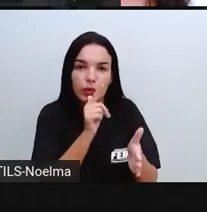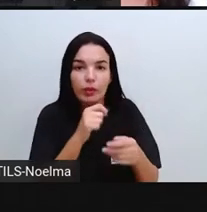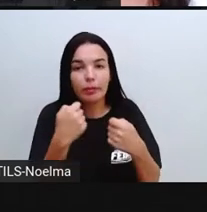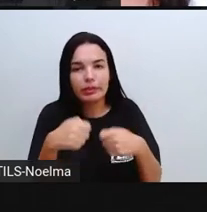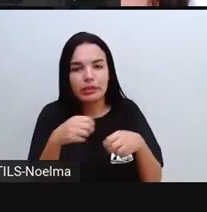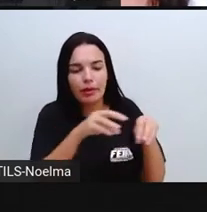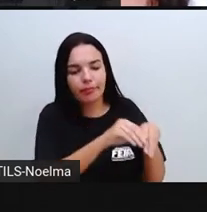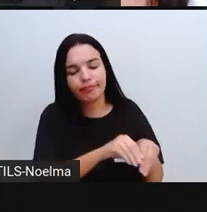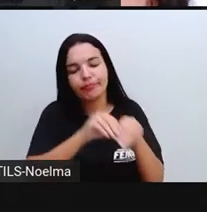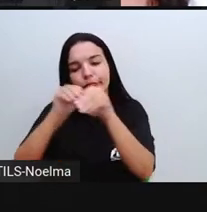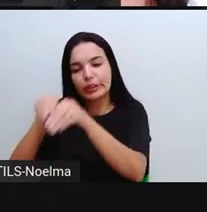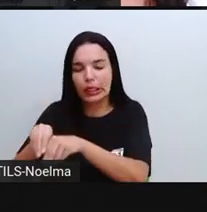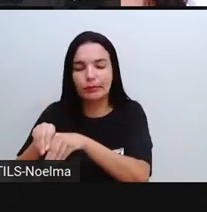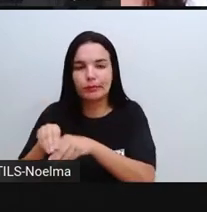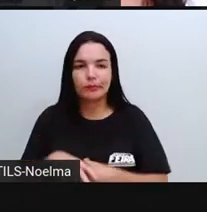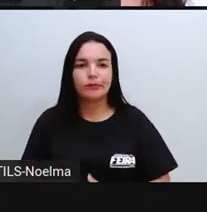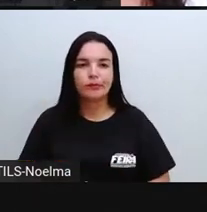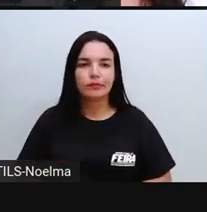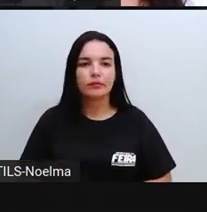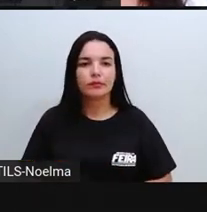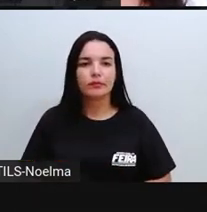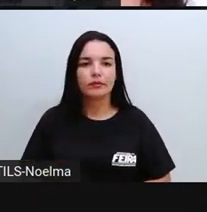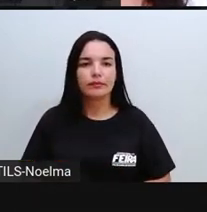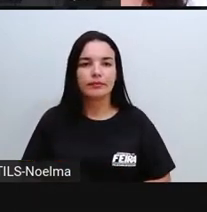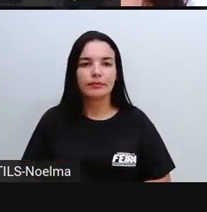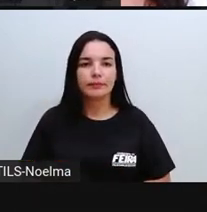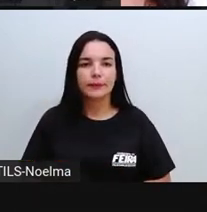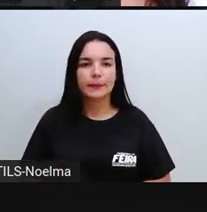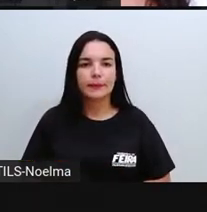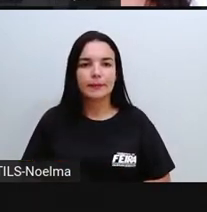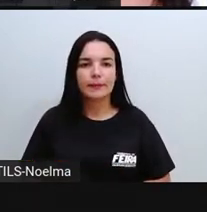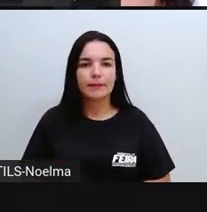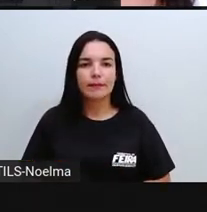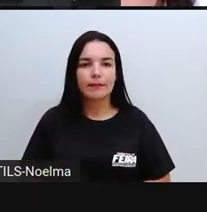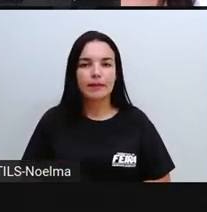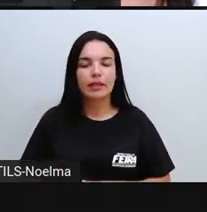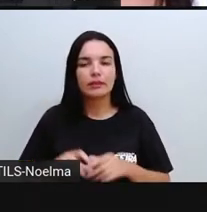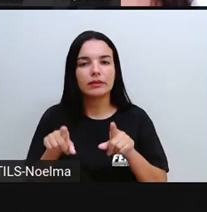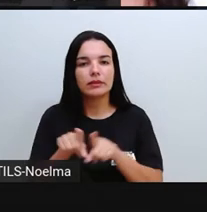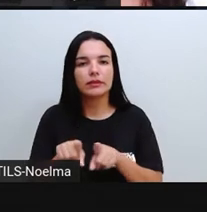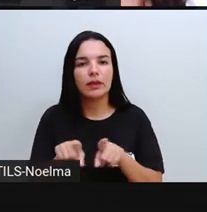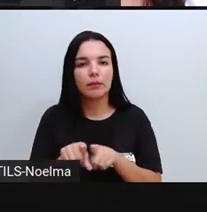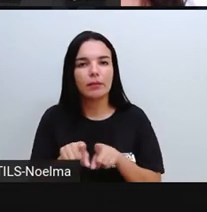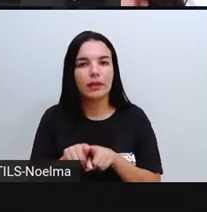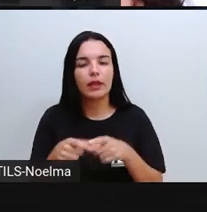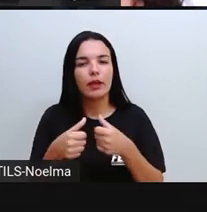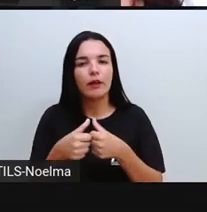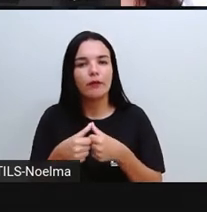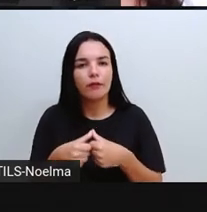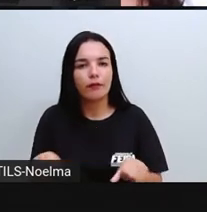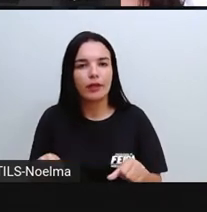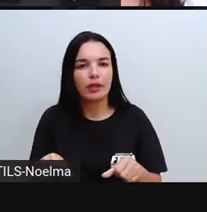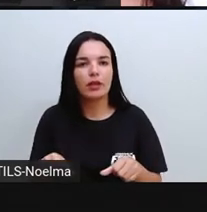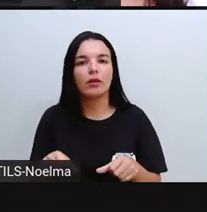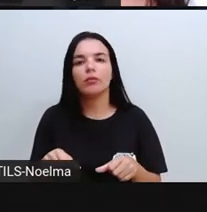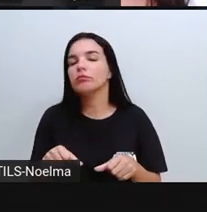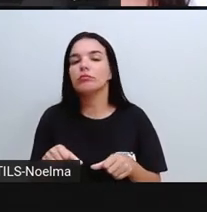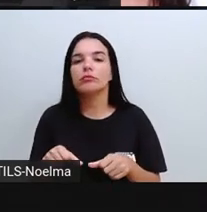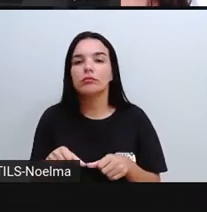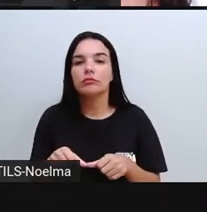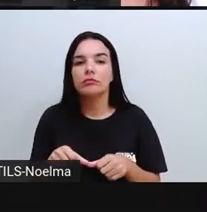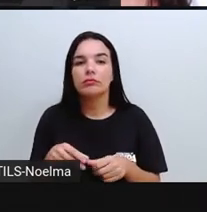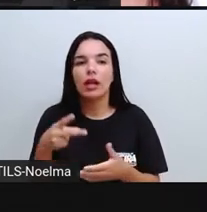deslocar. E elas ficam propensas, né? Nesse caso aí,